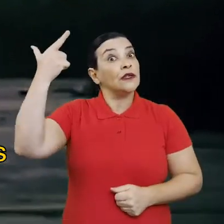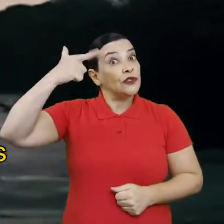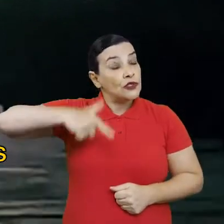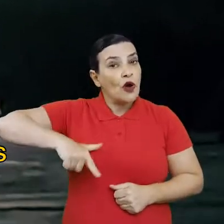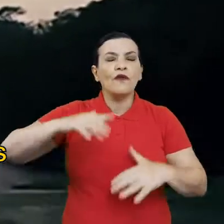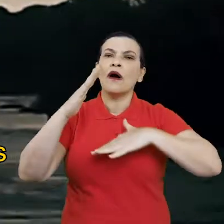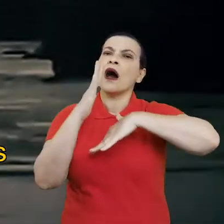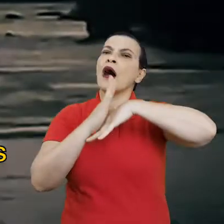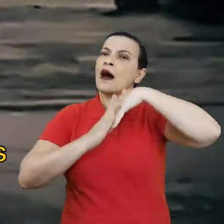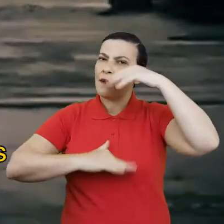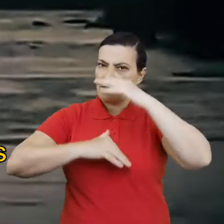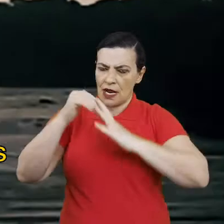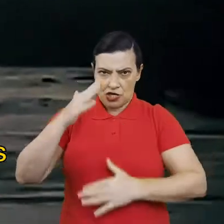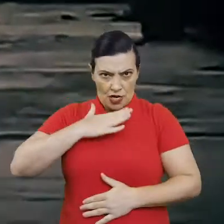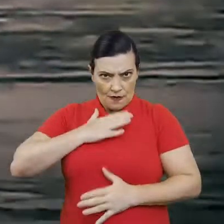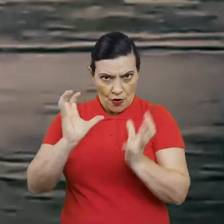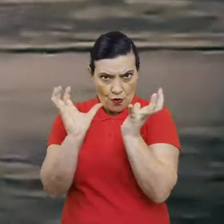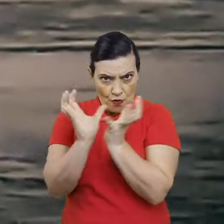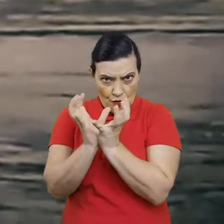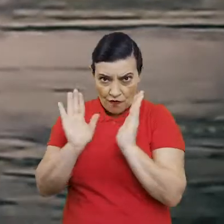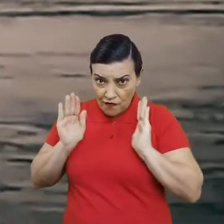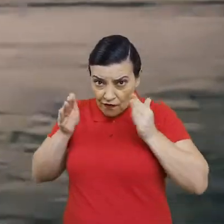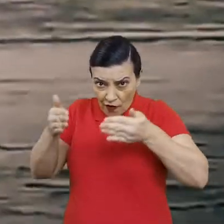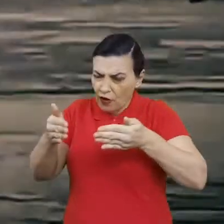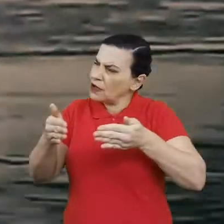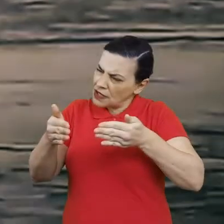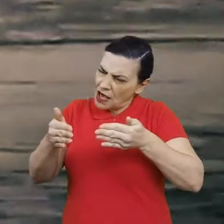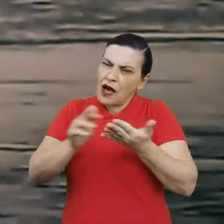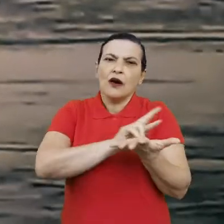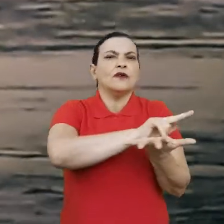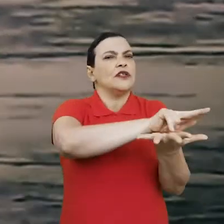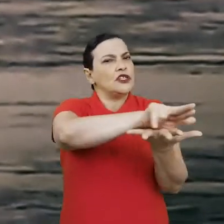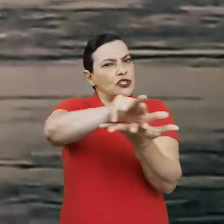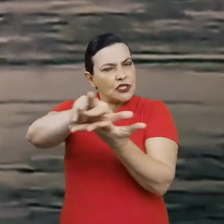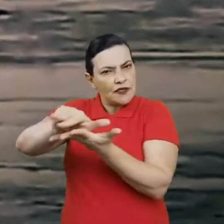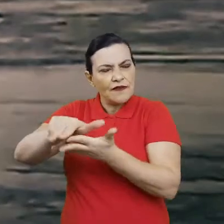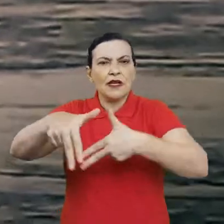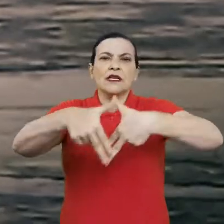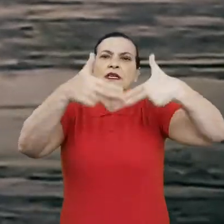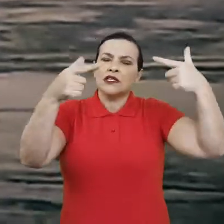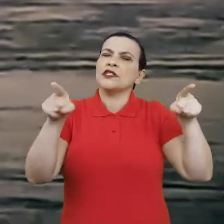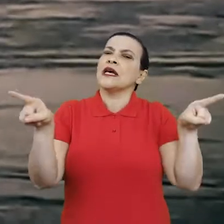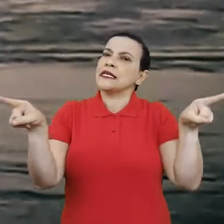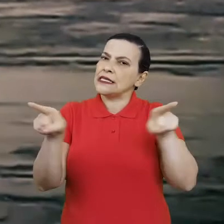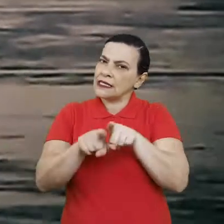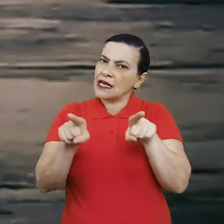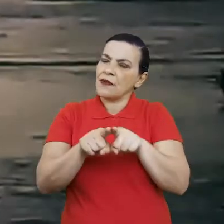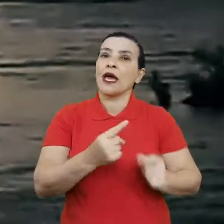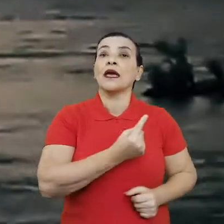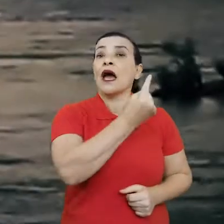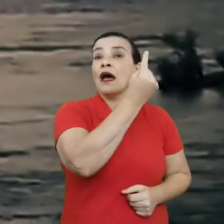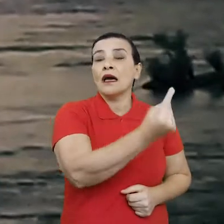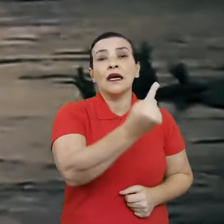práticas não são exclusivas do meu povo, pois as demais etnias também fazem o uso dos mesmos da sua maneira.